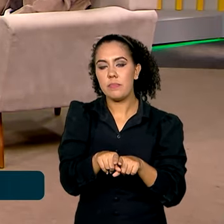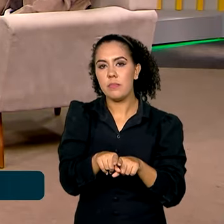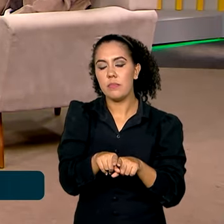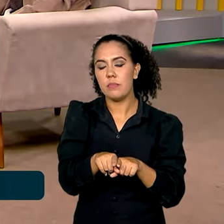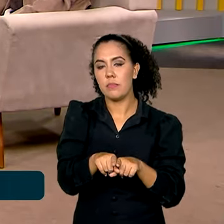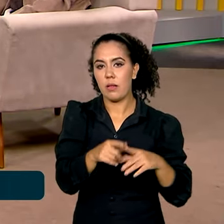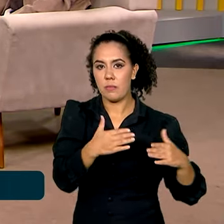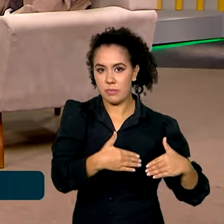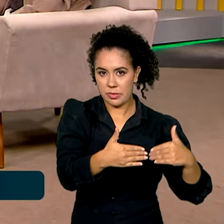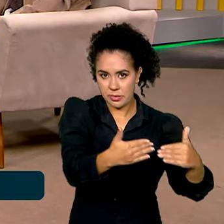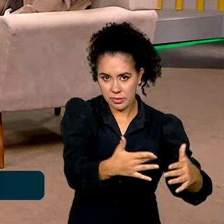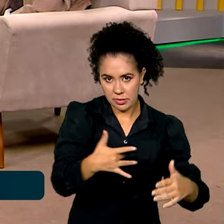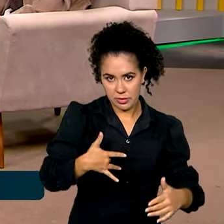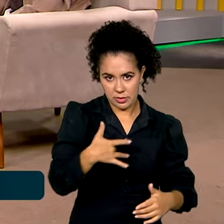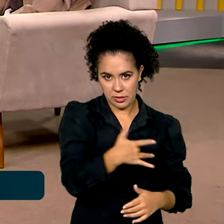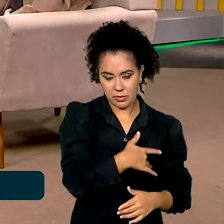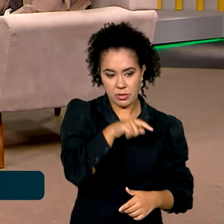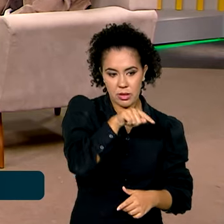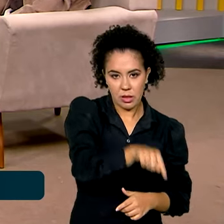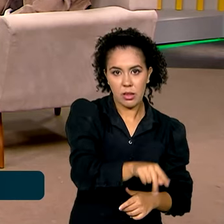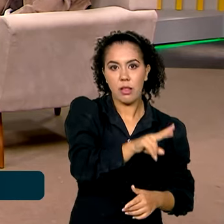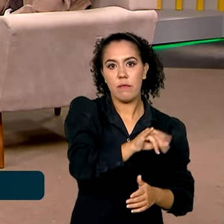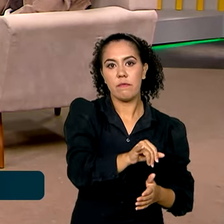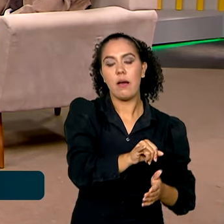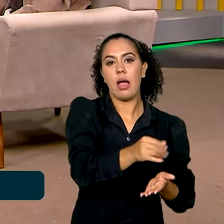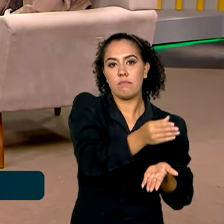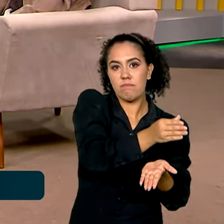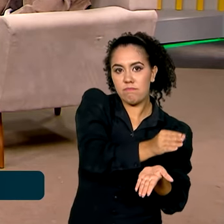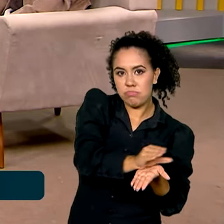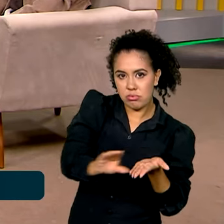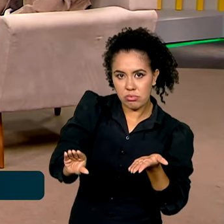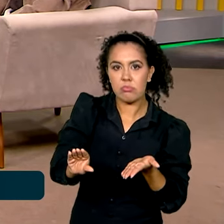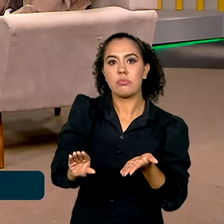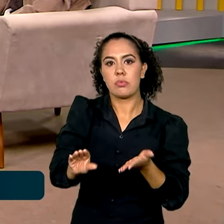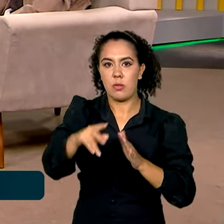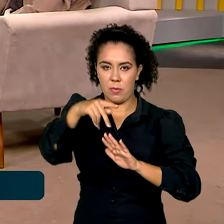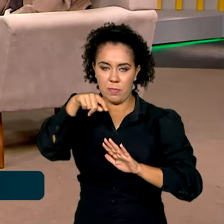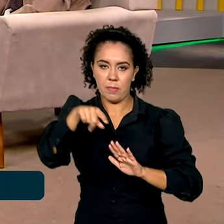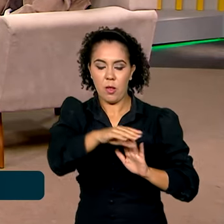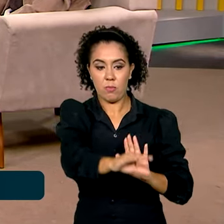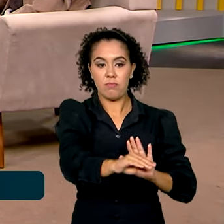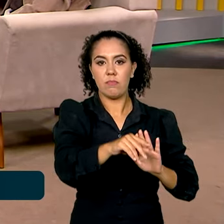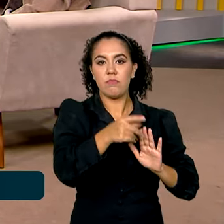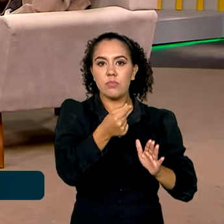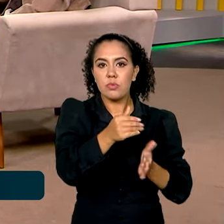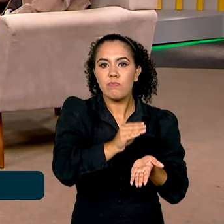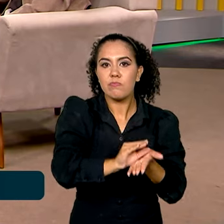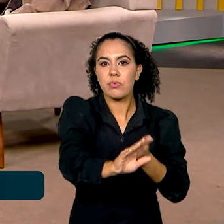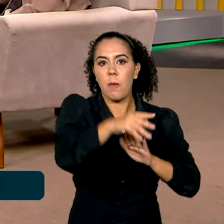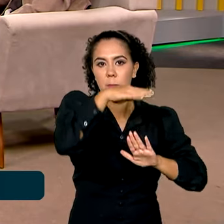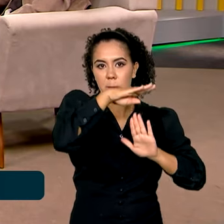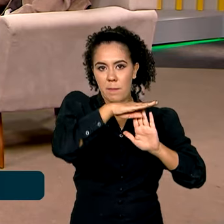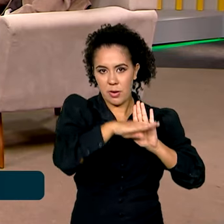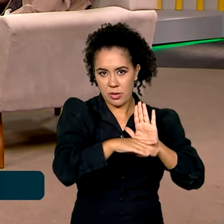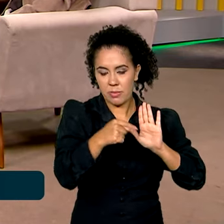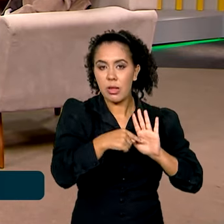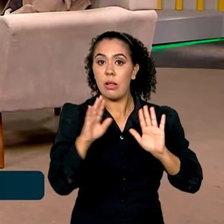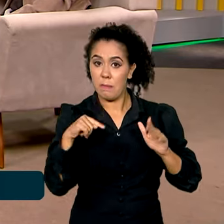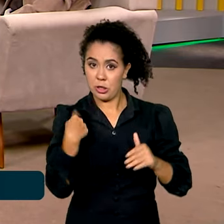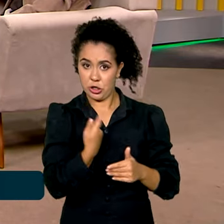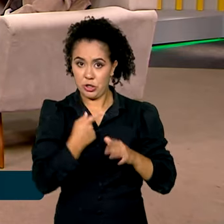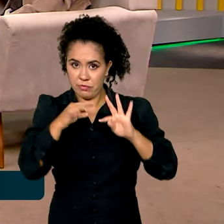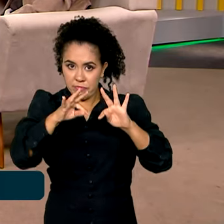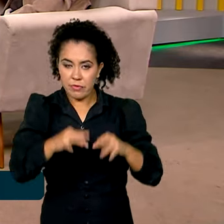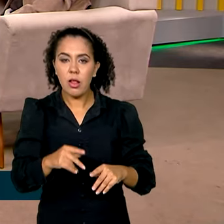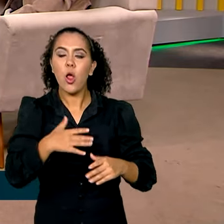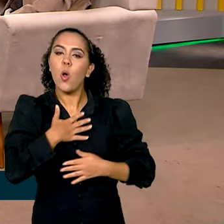Ministério da Saúde vai colaborar no financiamento desse serviço. Muito bom. Para a gente encerrar, diretor, eu gostaria que o senhor